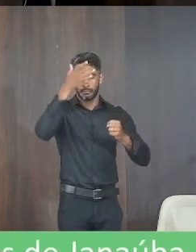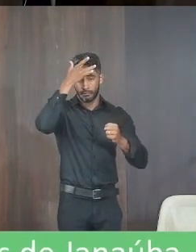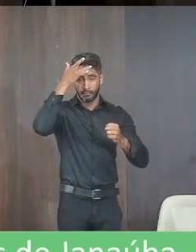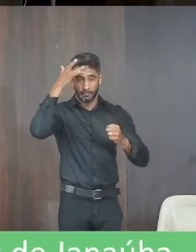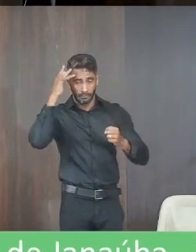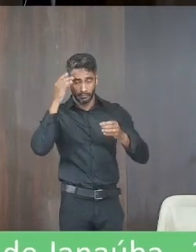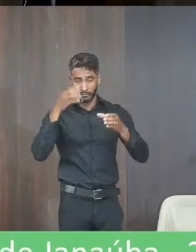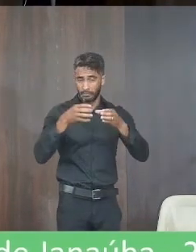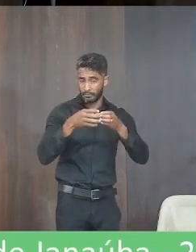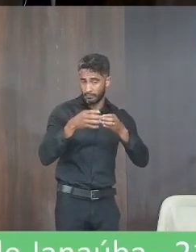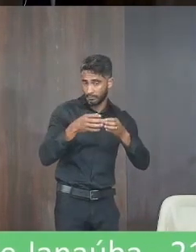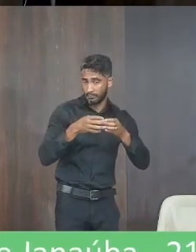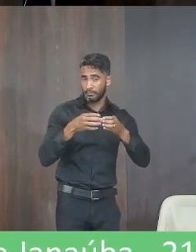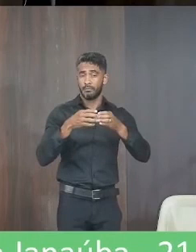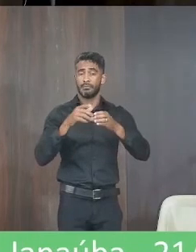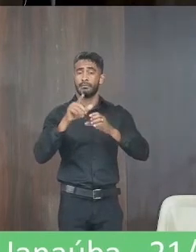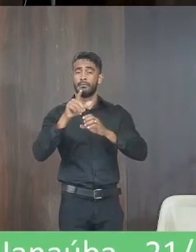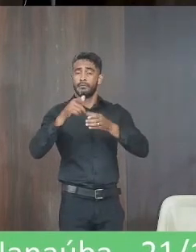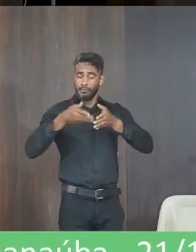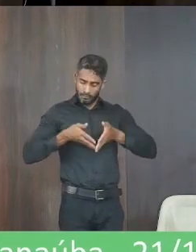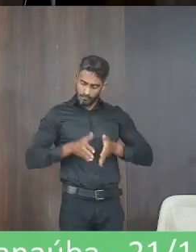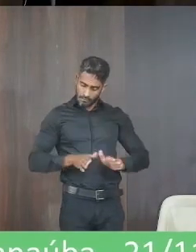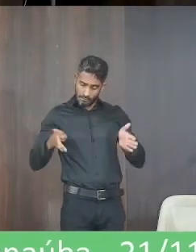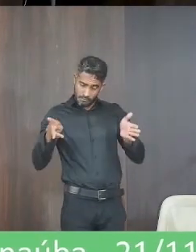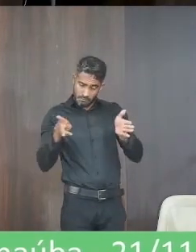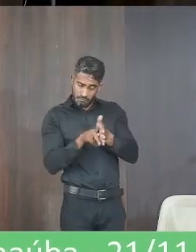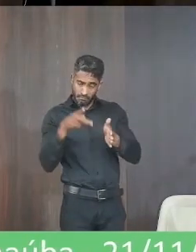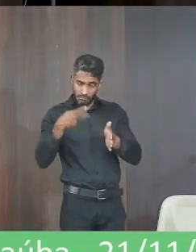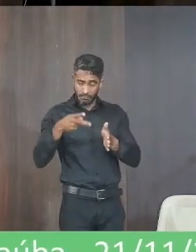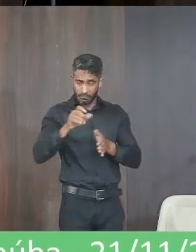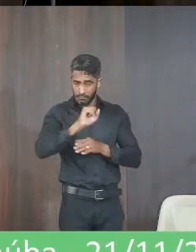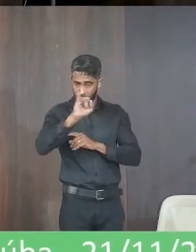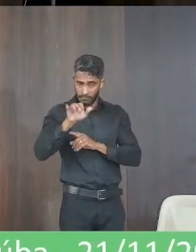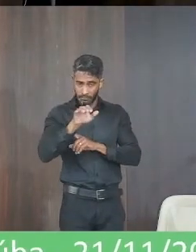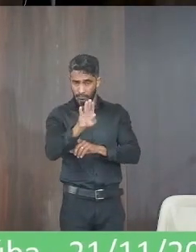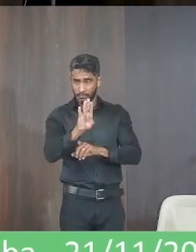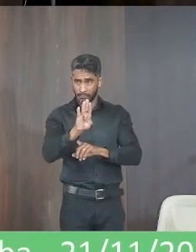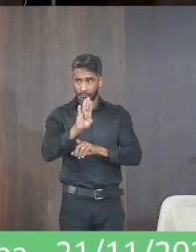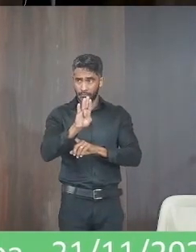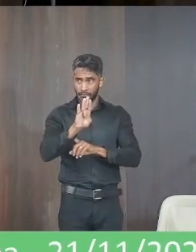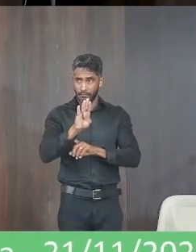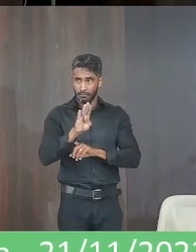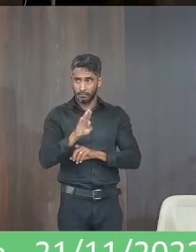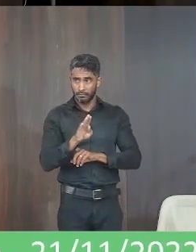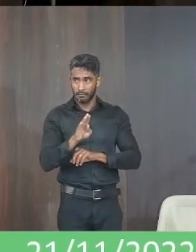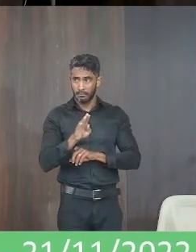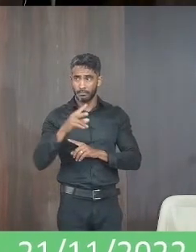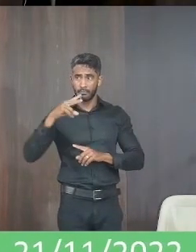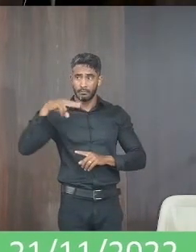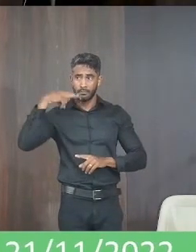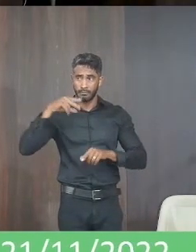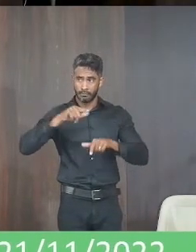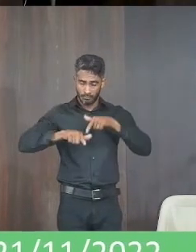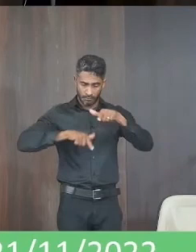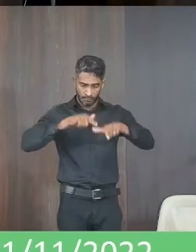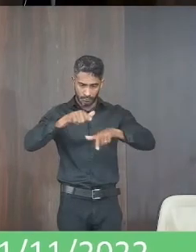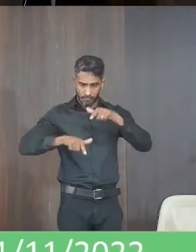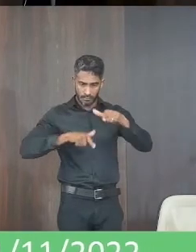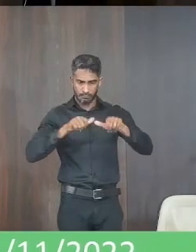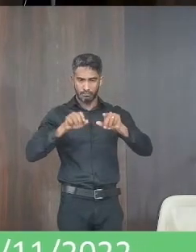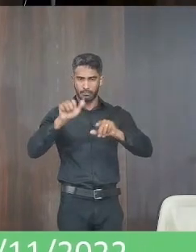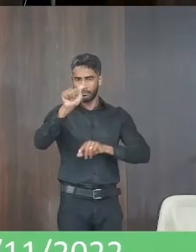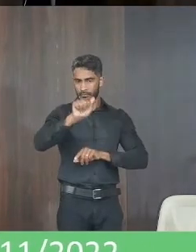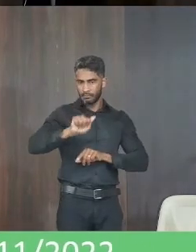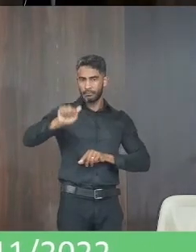e comunidades tradicionais gruto-ubanas natos e seus descendentes do município de Janaúba pelos relevantes serviços prestados à